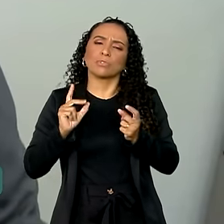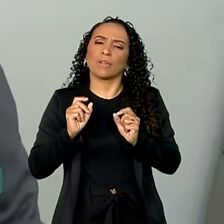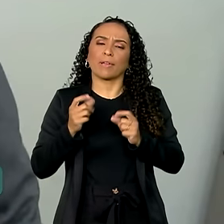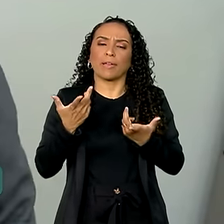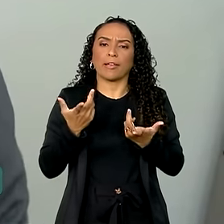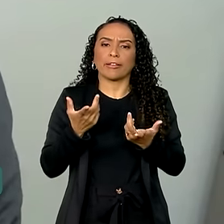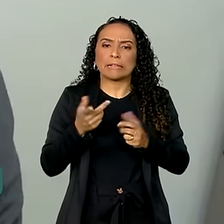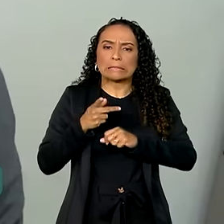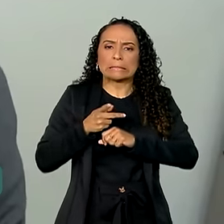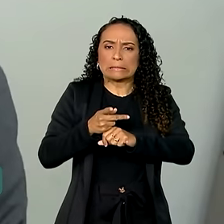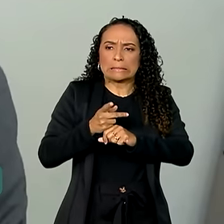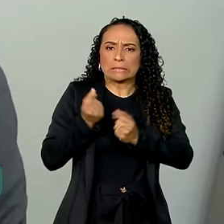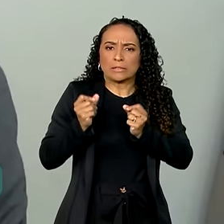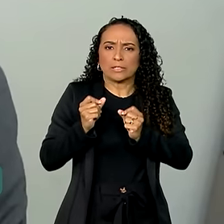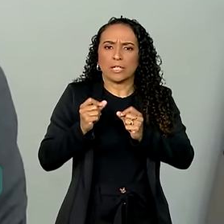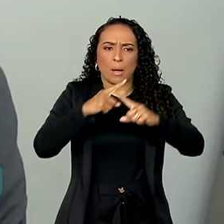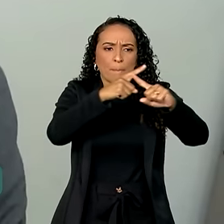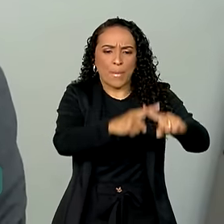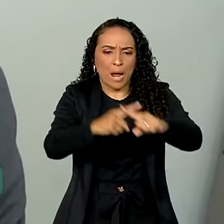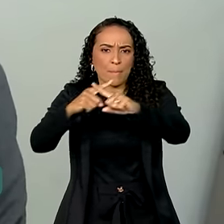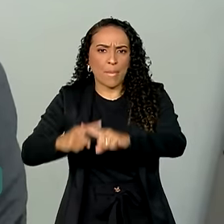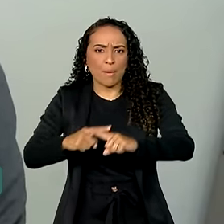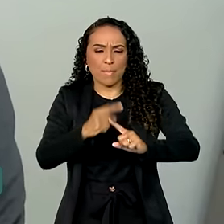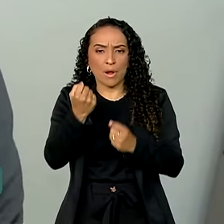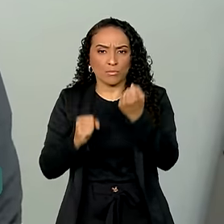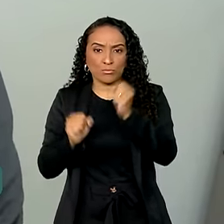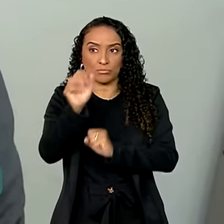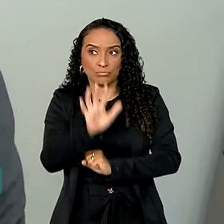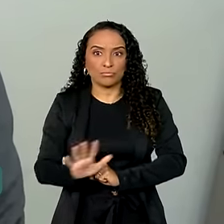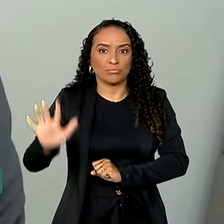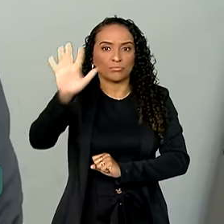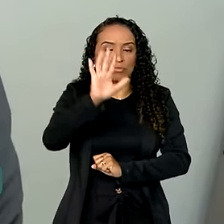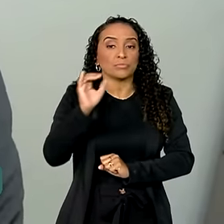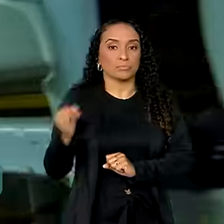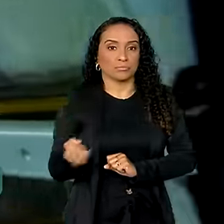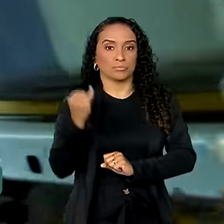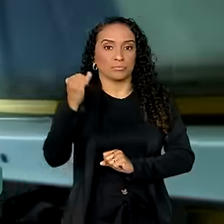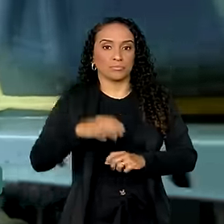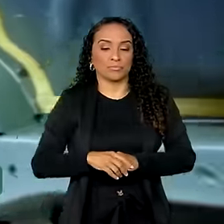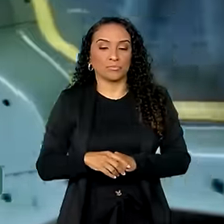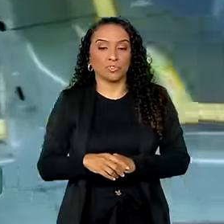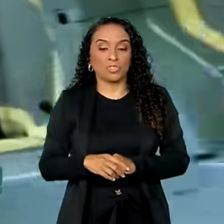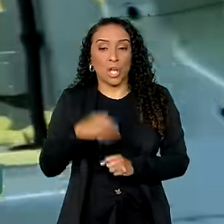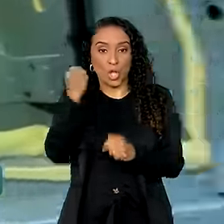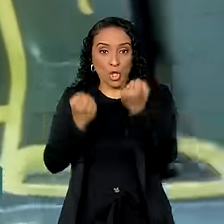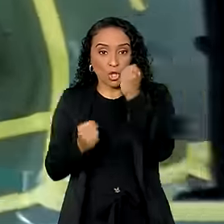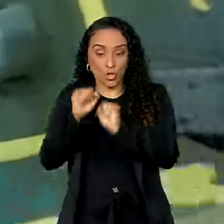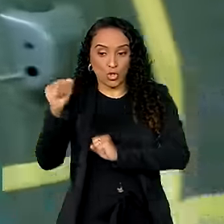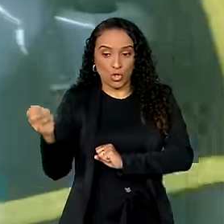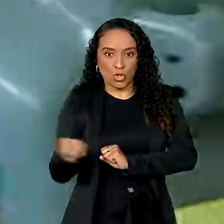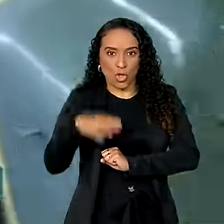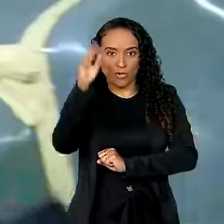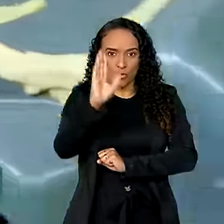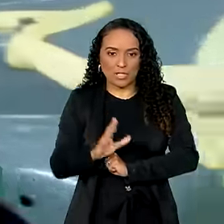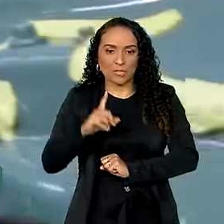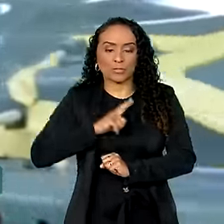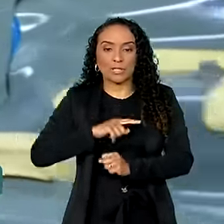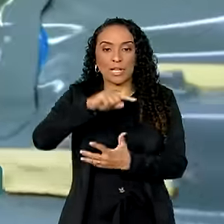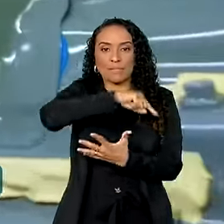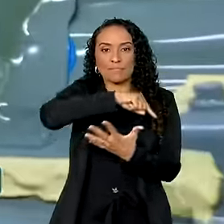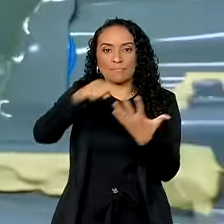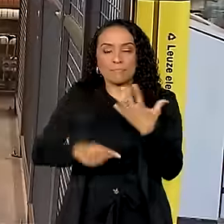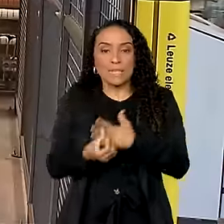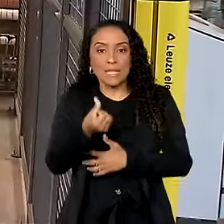mais competitividade à indústria nacional, ela é muito importante. A nova indústria Brasil tem seis missões,